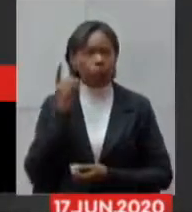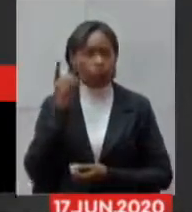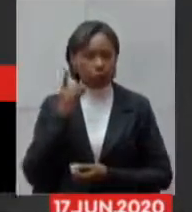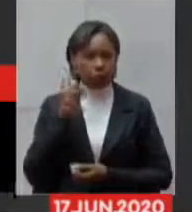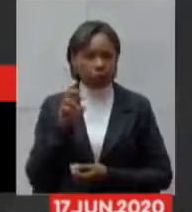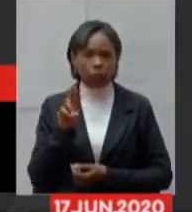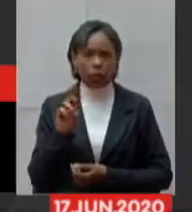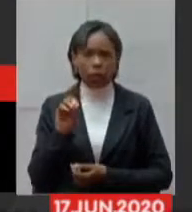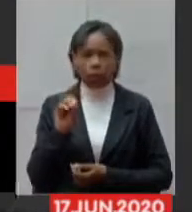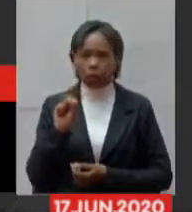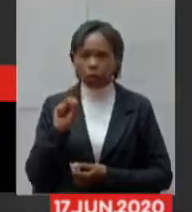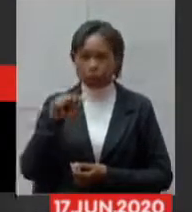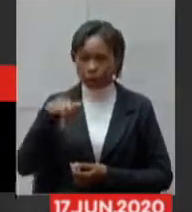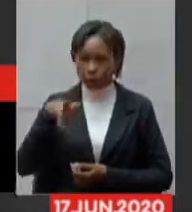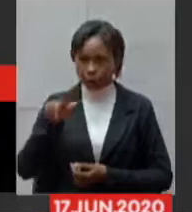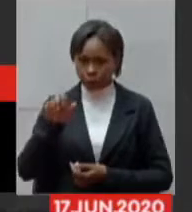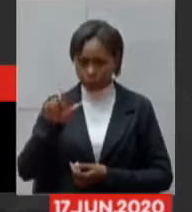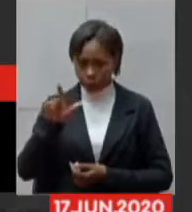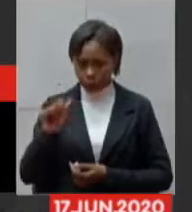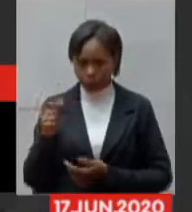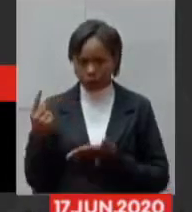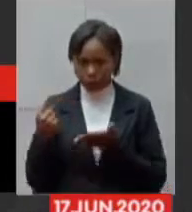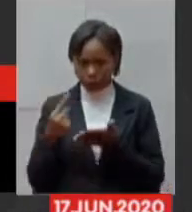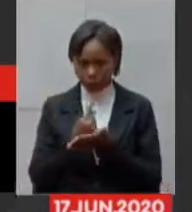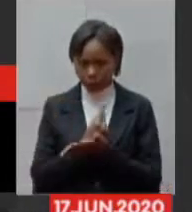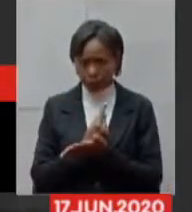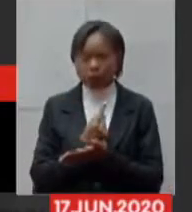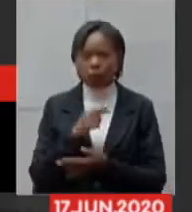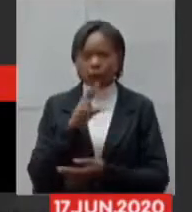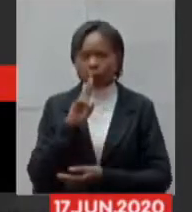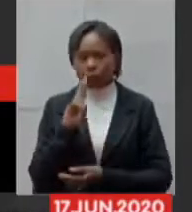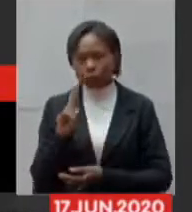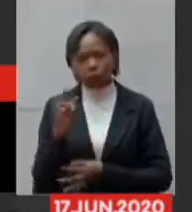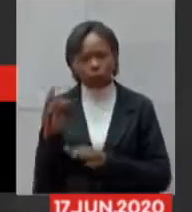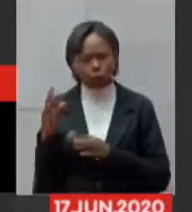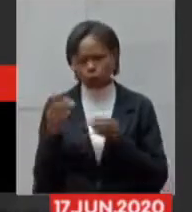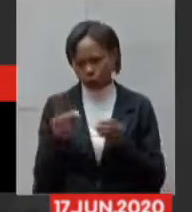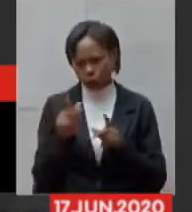e de pronto também a todos que fazem